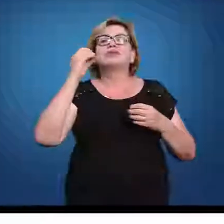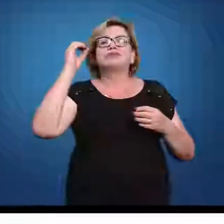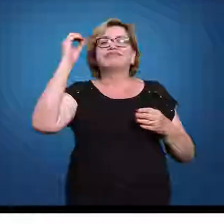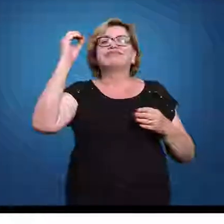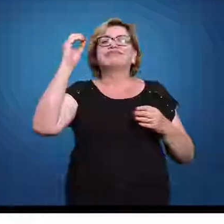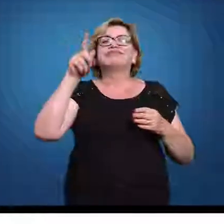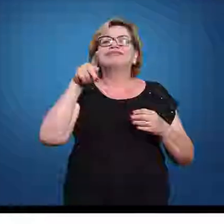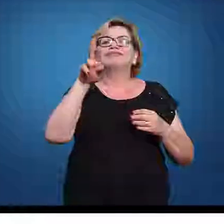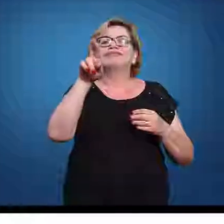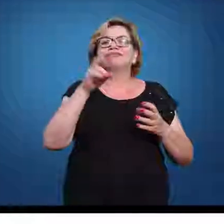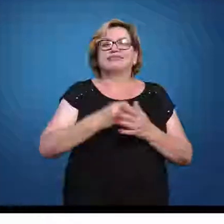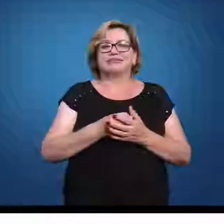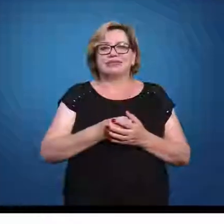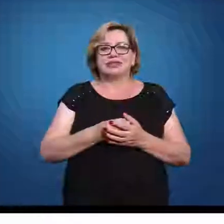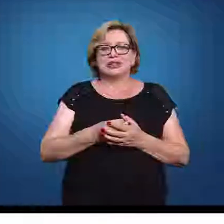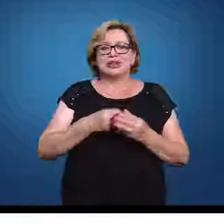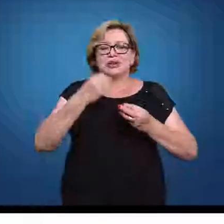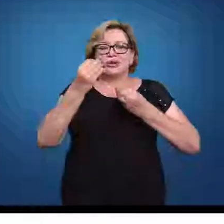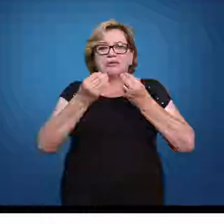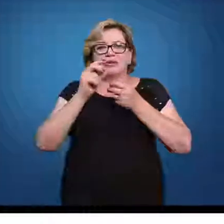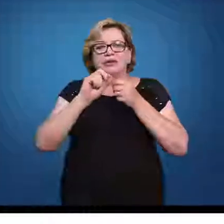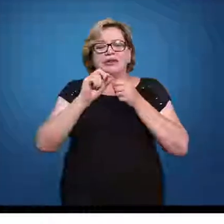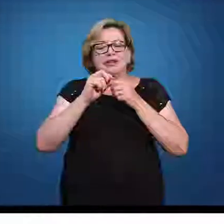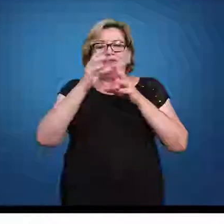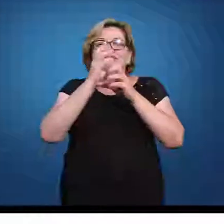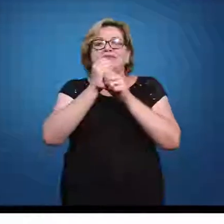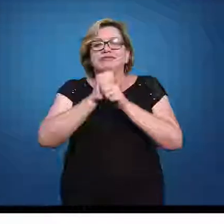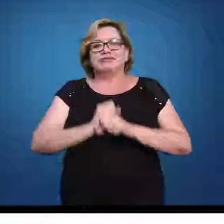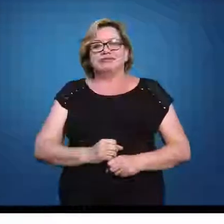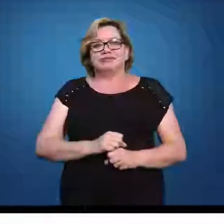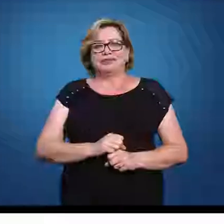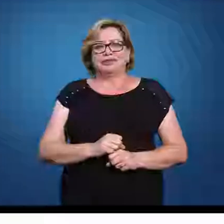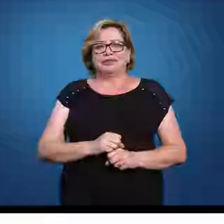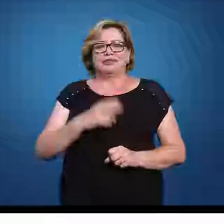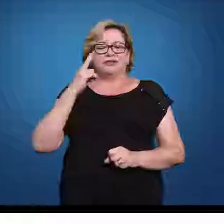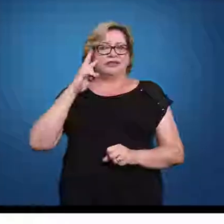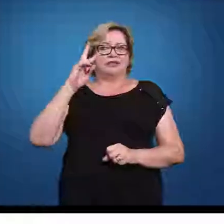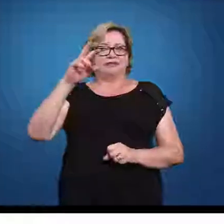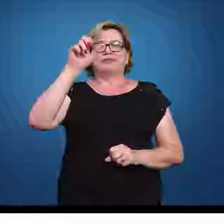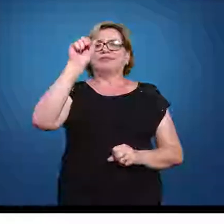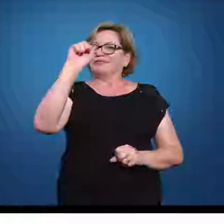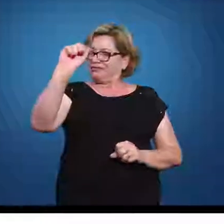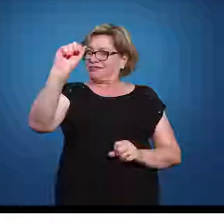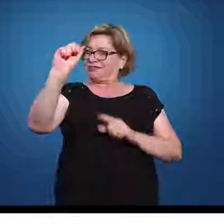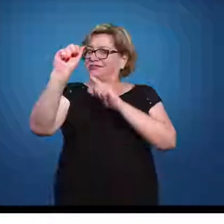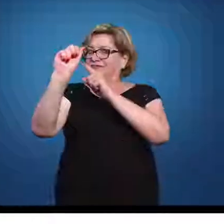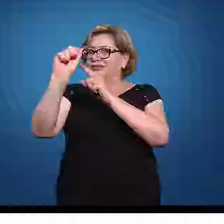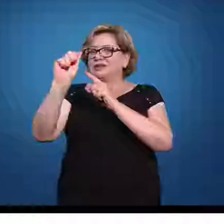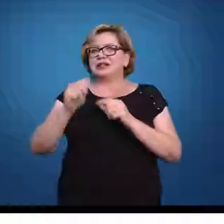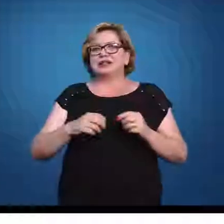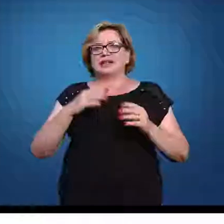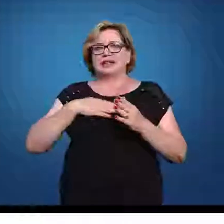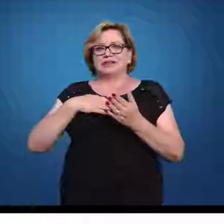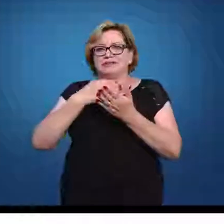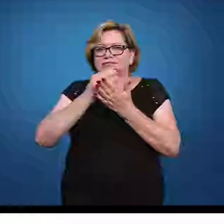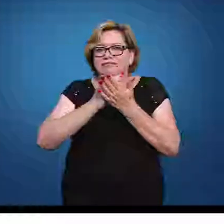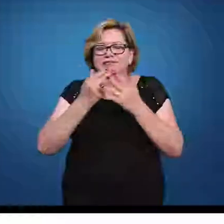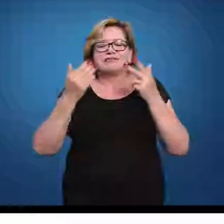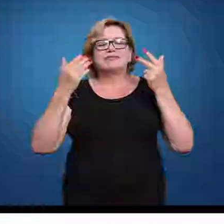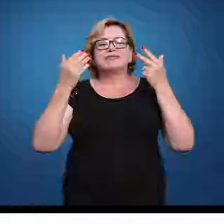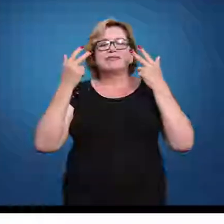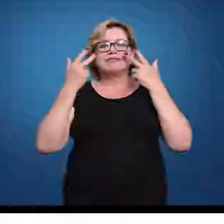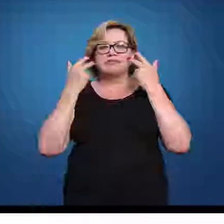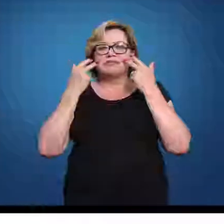Positivo. Como é que eu vou fazer para efetuar esse cálculo? Então vamos pegar a letra A. Falou em distribuição normal?